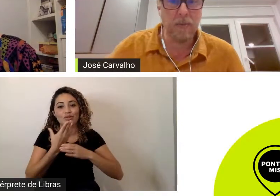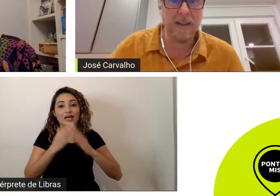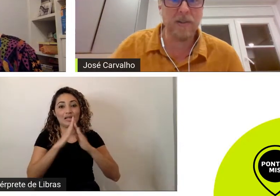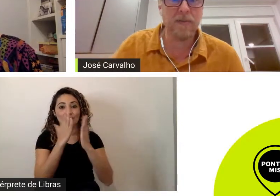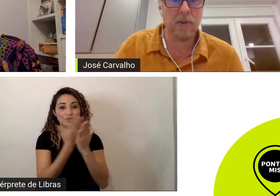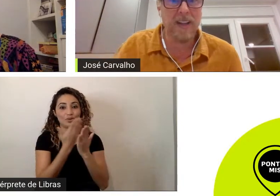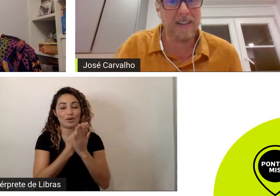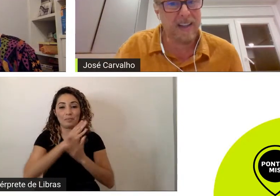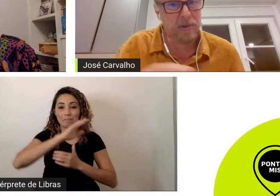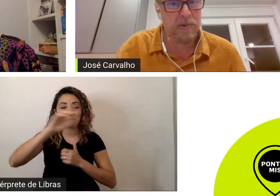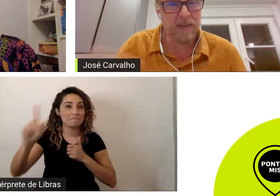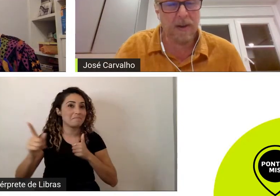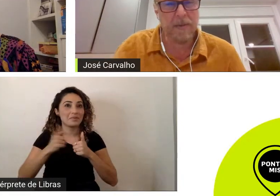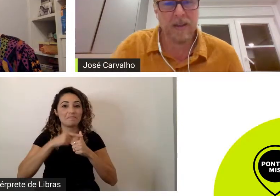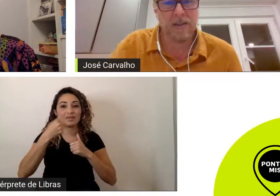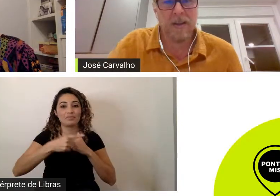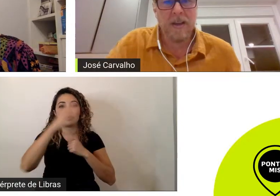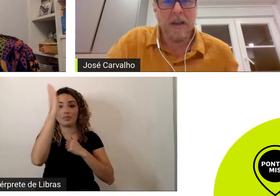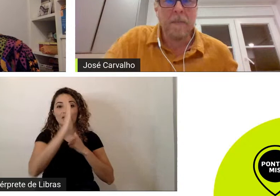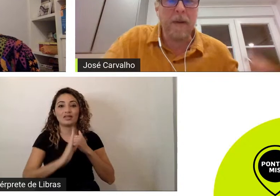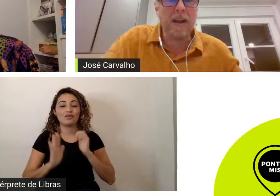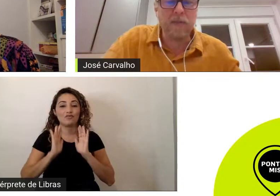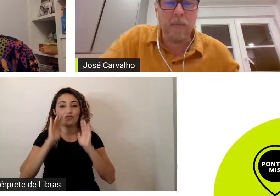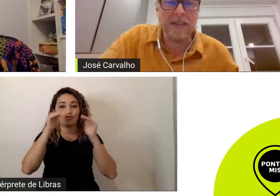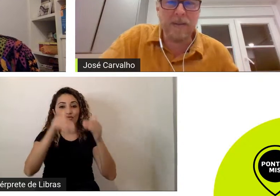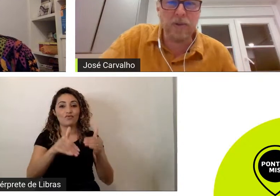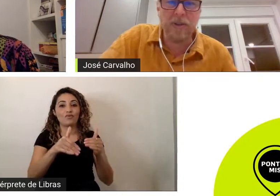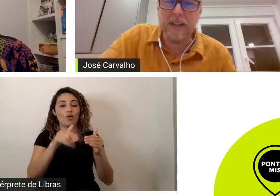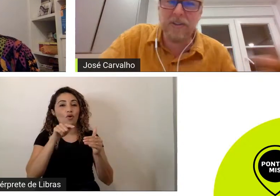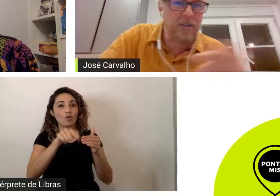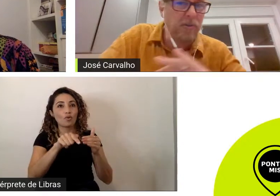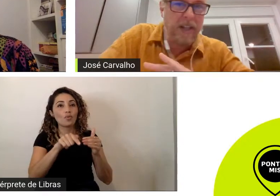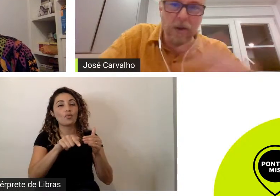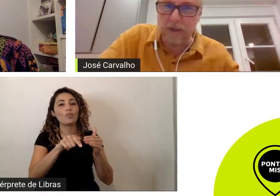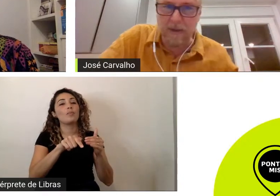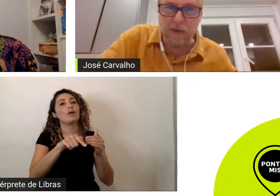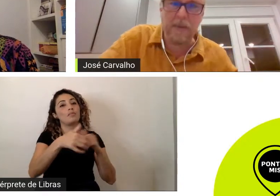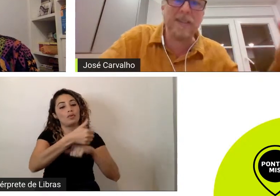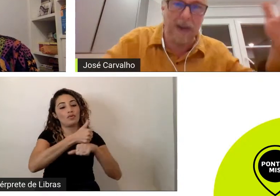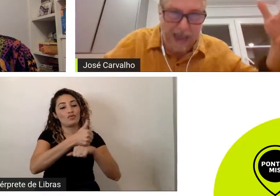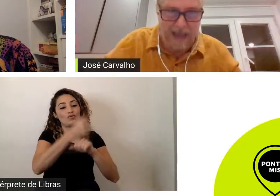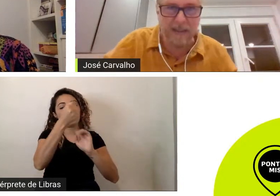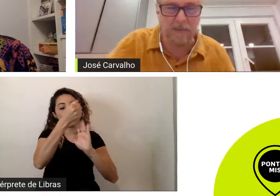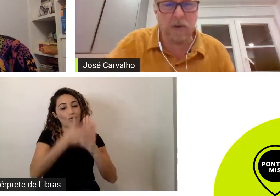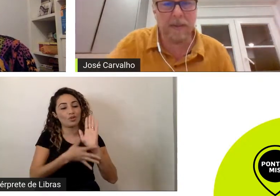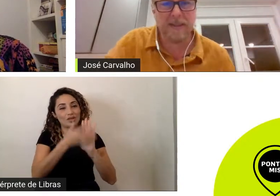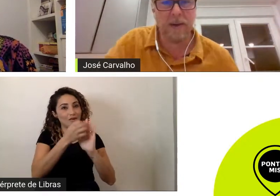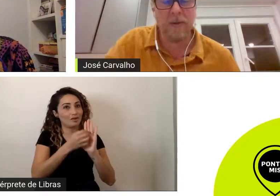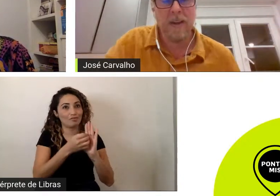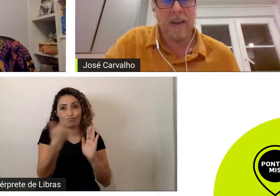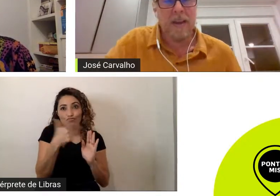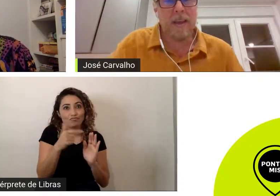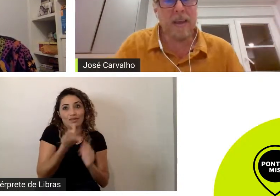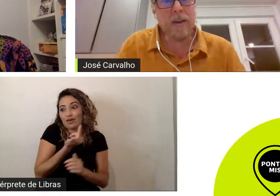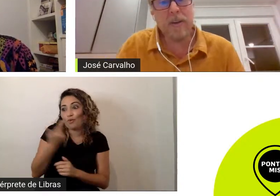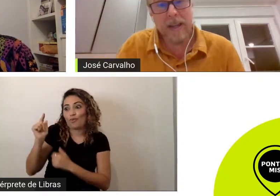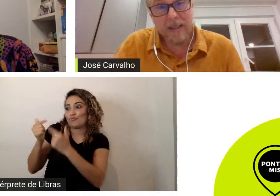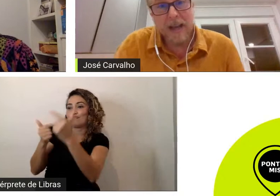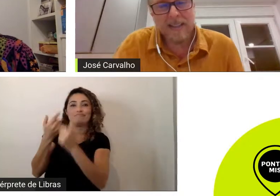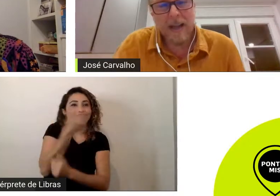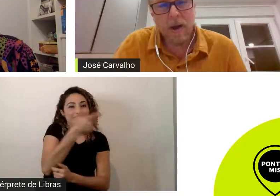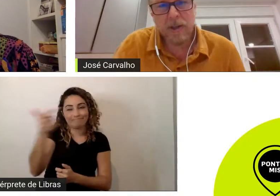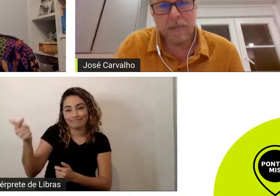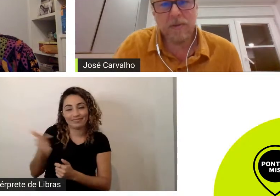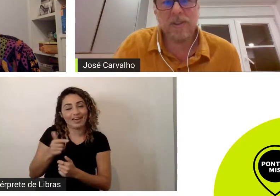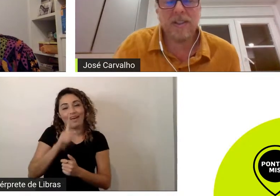escola no Brasil voltada exclusivamente para a formação de roteiristas não tem outra formação é essa formação e que eu